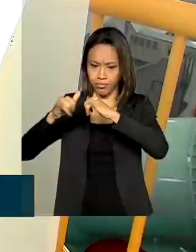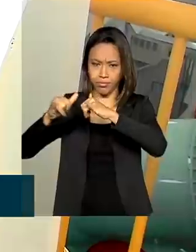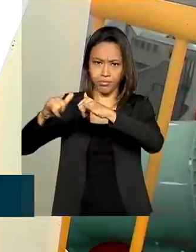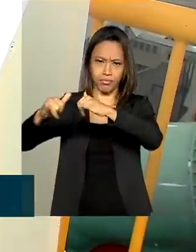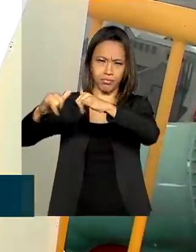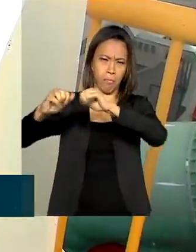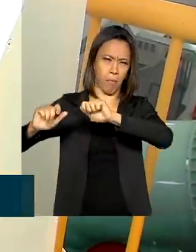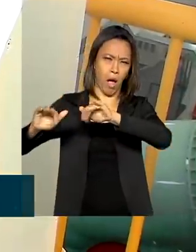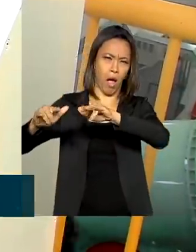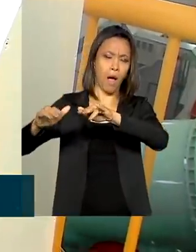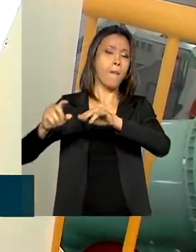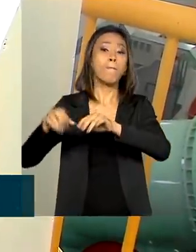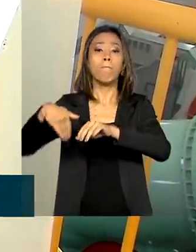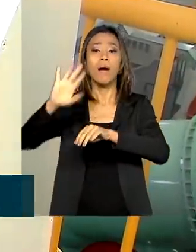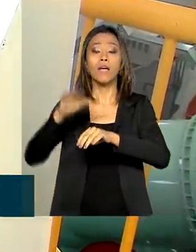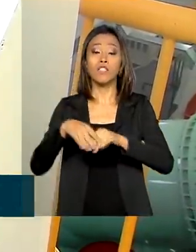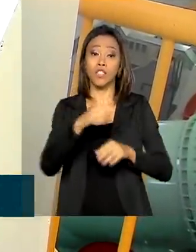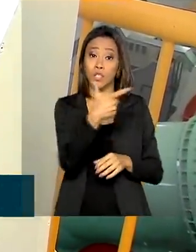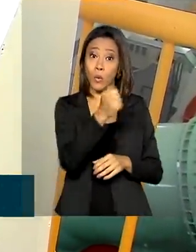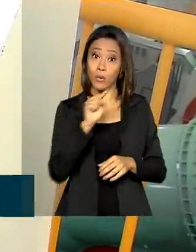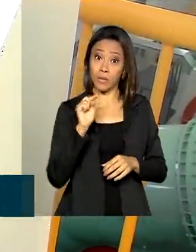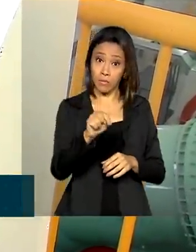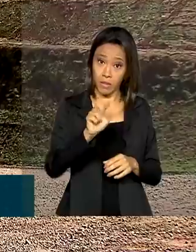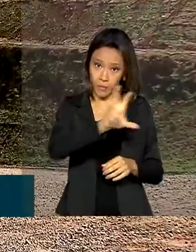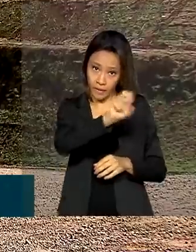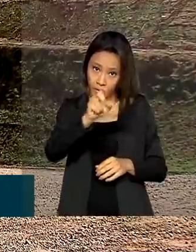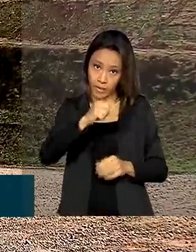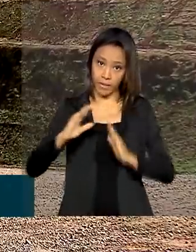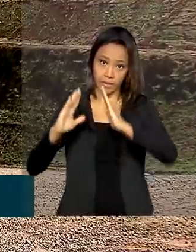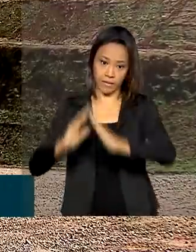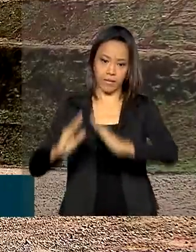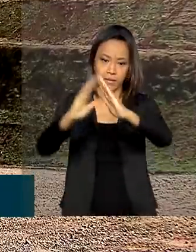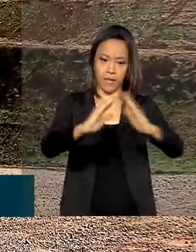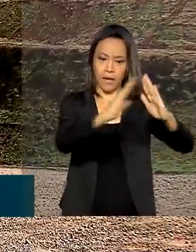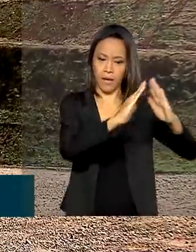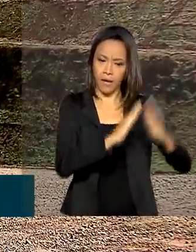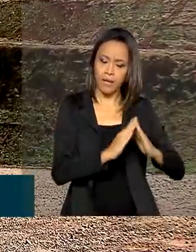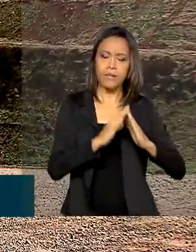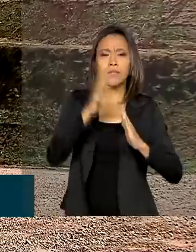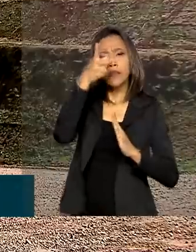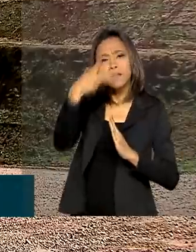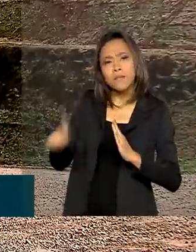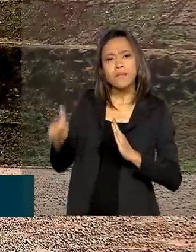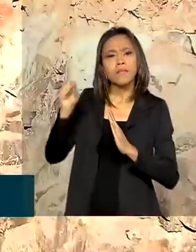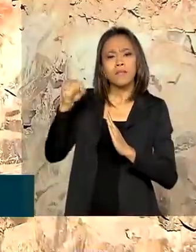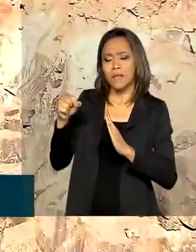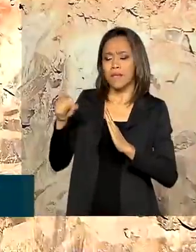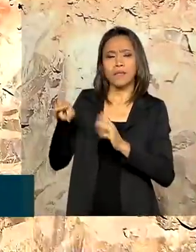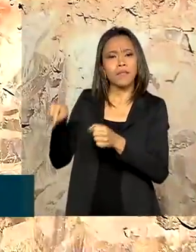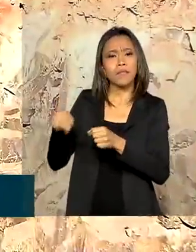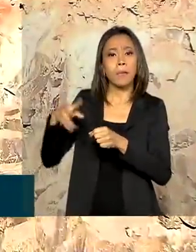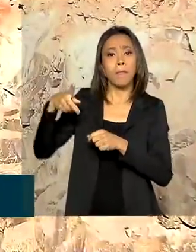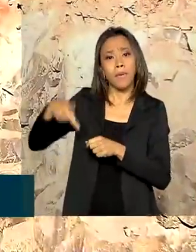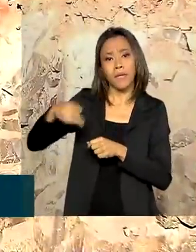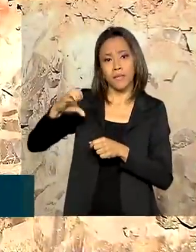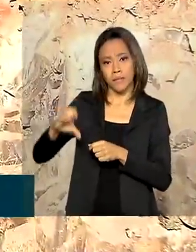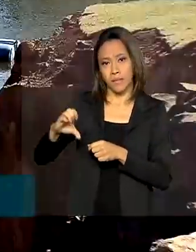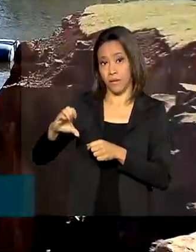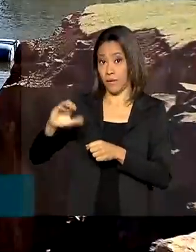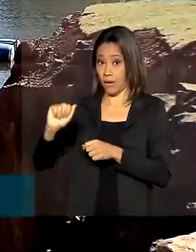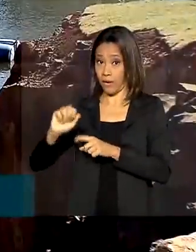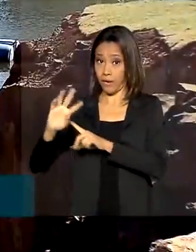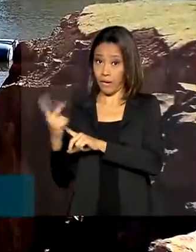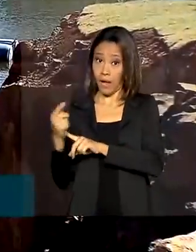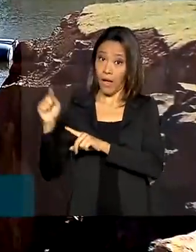aproximadamente 12.500 residências da região. Entre as características das PCHs estão o tamanho